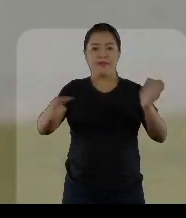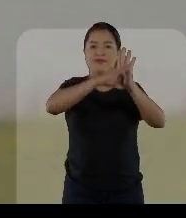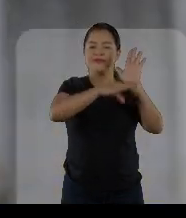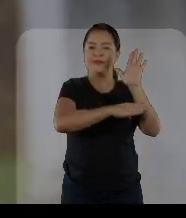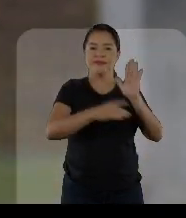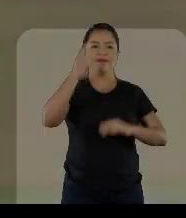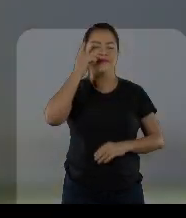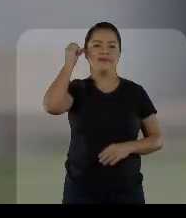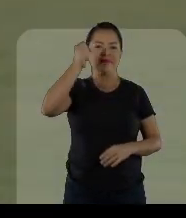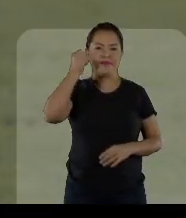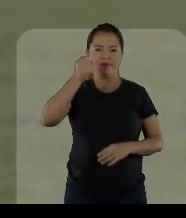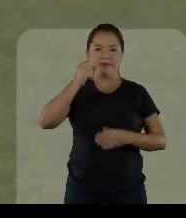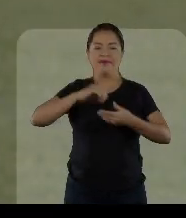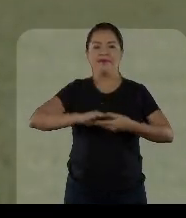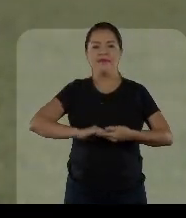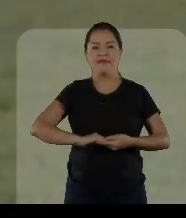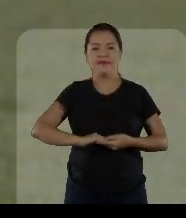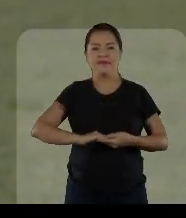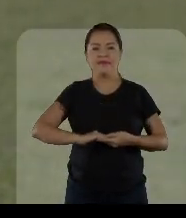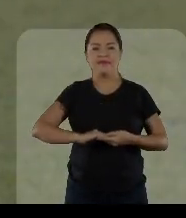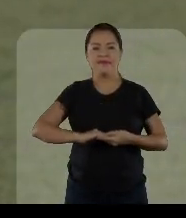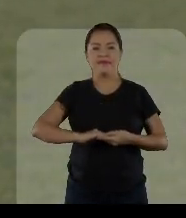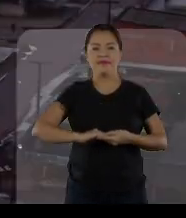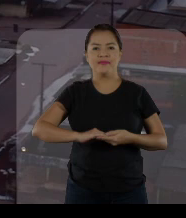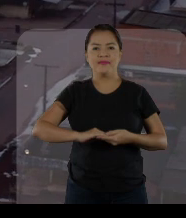Começa agora o programa Davi Senador.